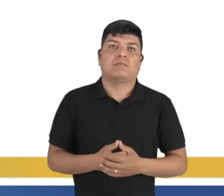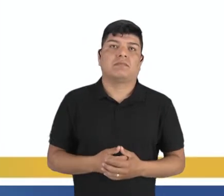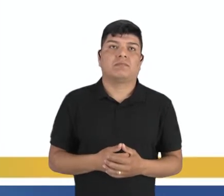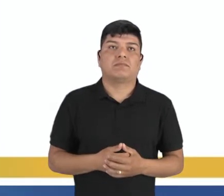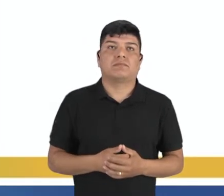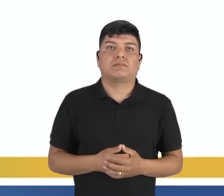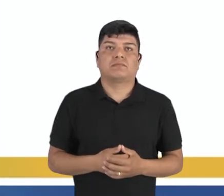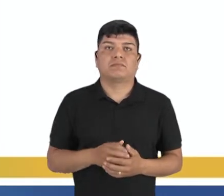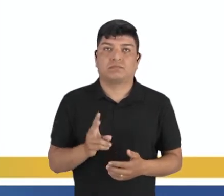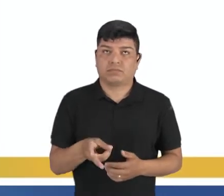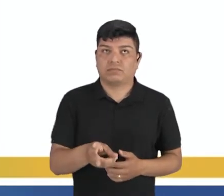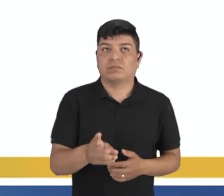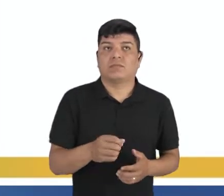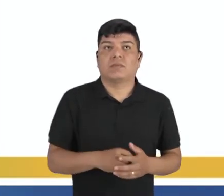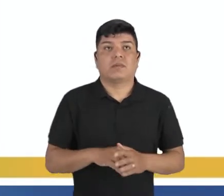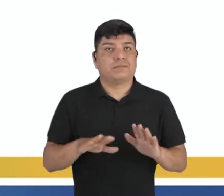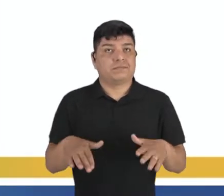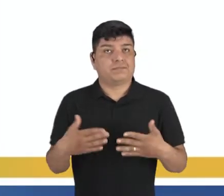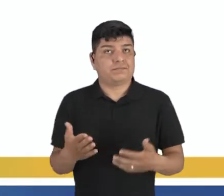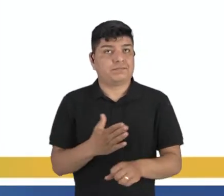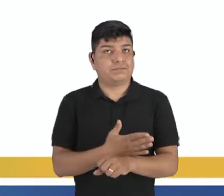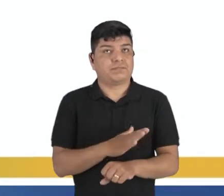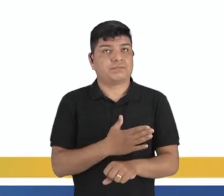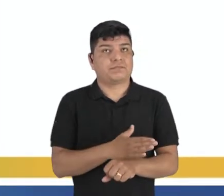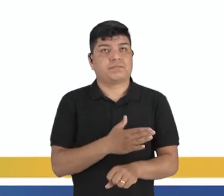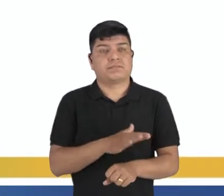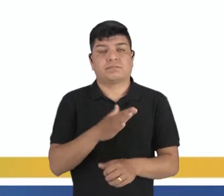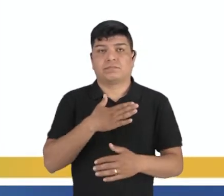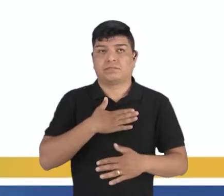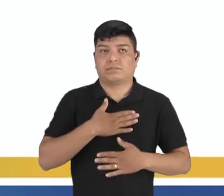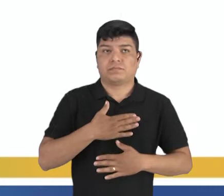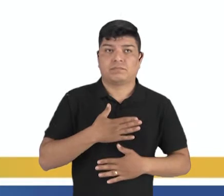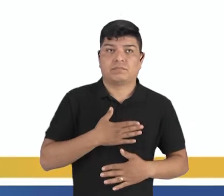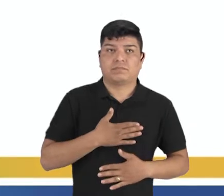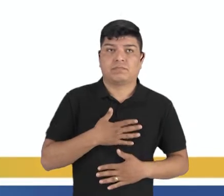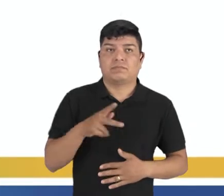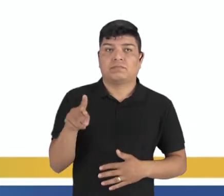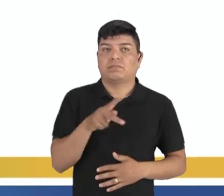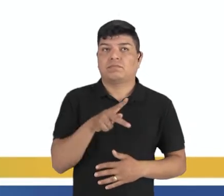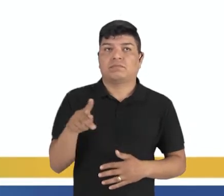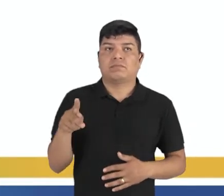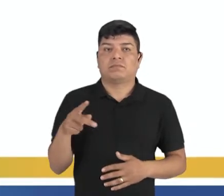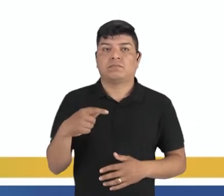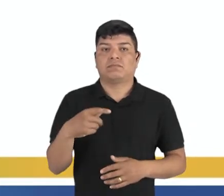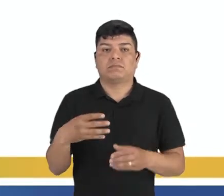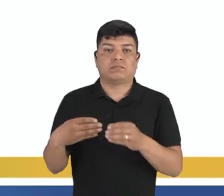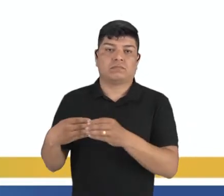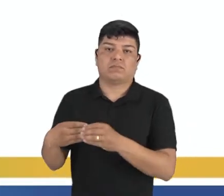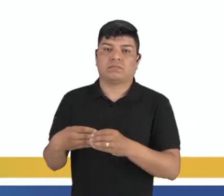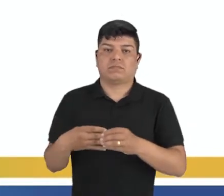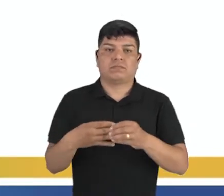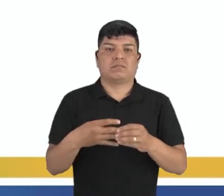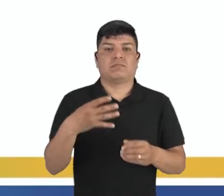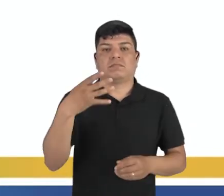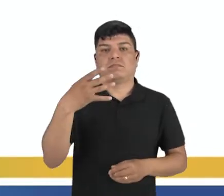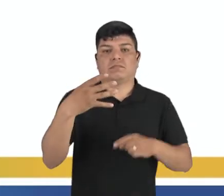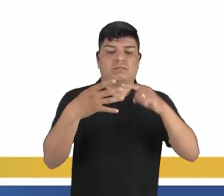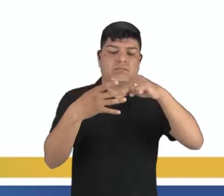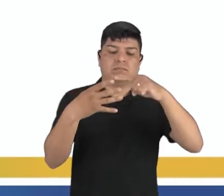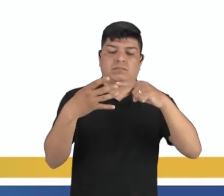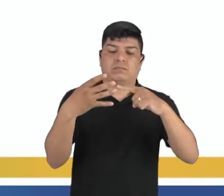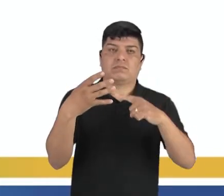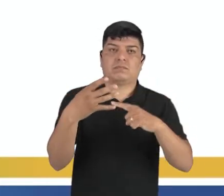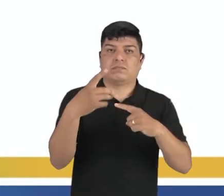quais seriam essas práticas corporais? O professor ali trouxe quatro imagens para vocês.